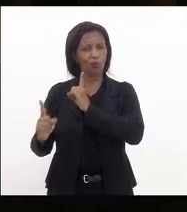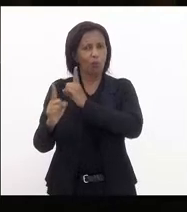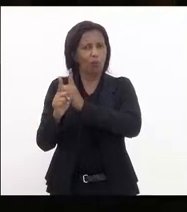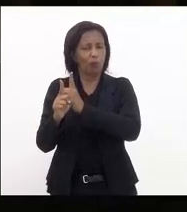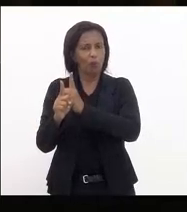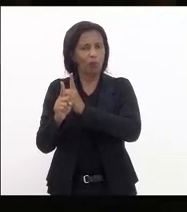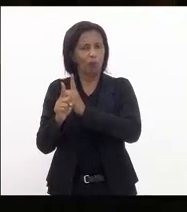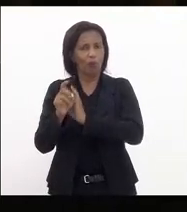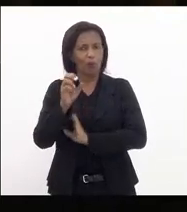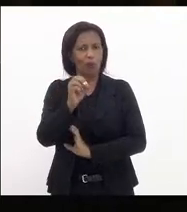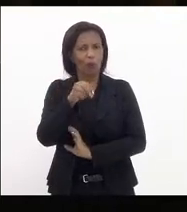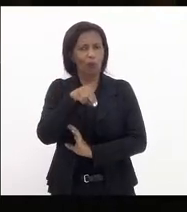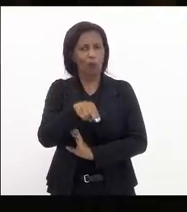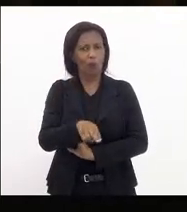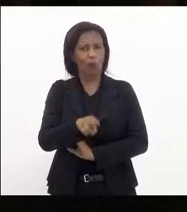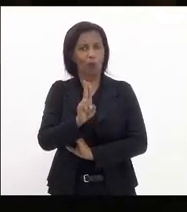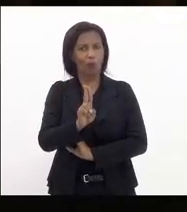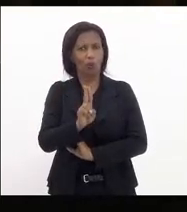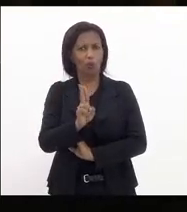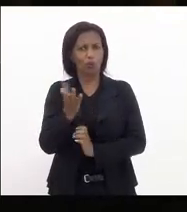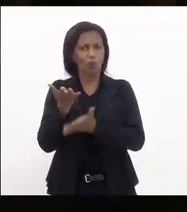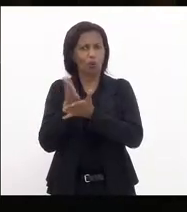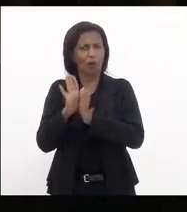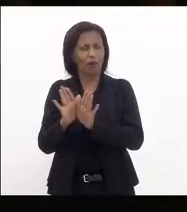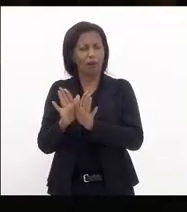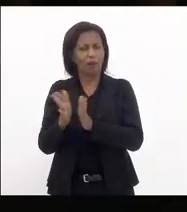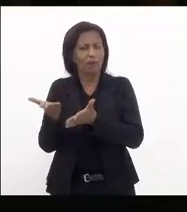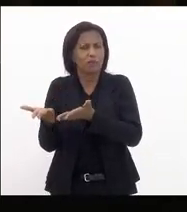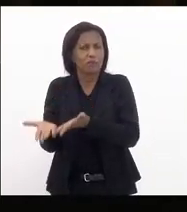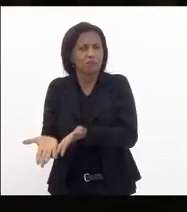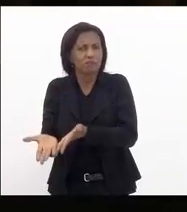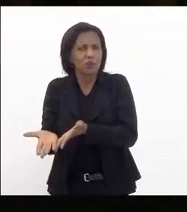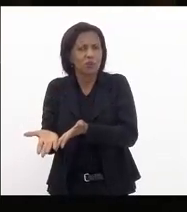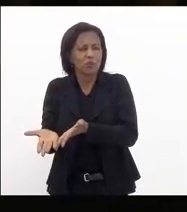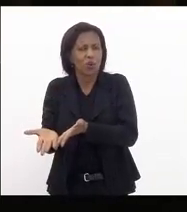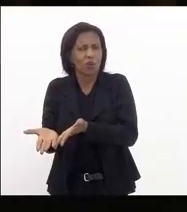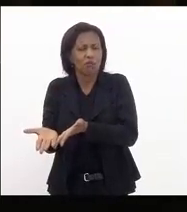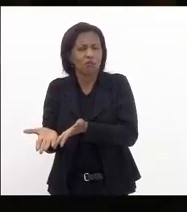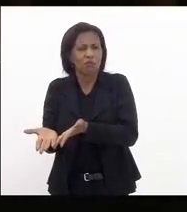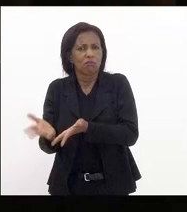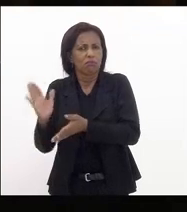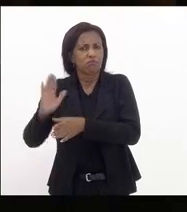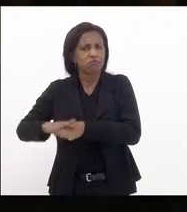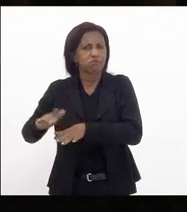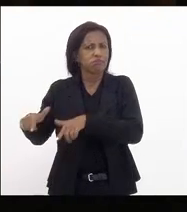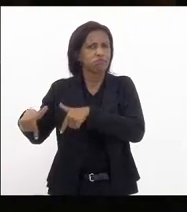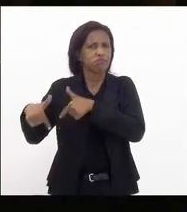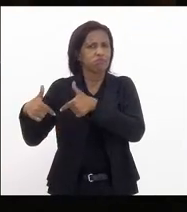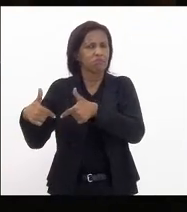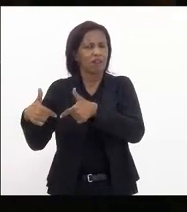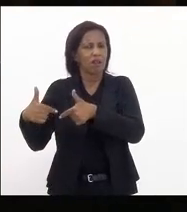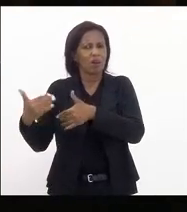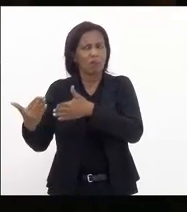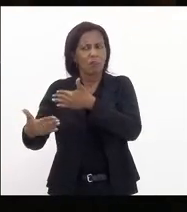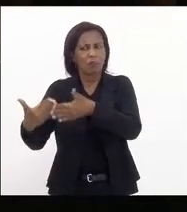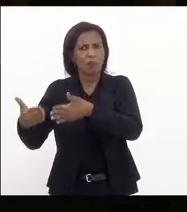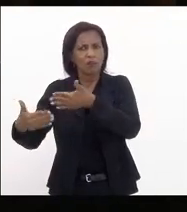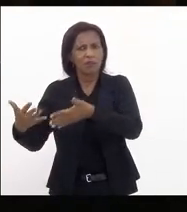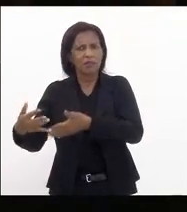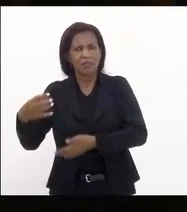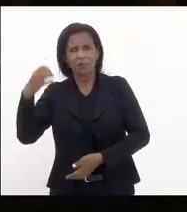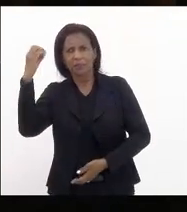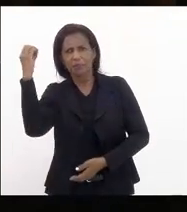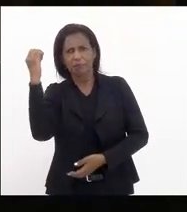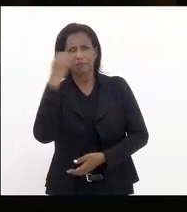da ONU acaba não só ensejando processos completamente absurdos